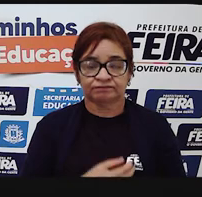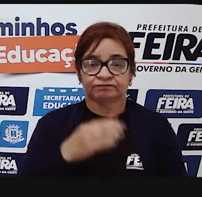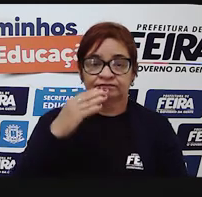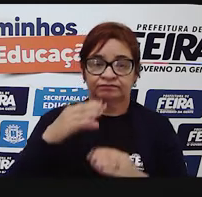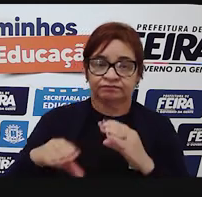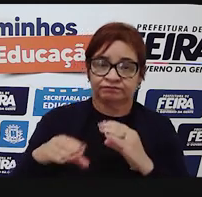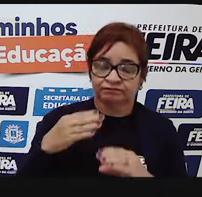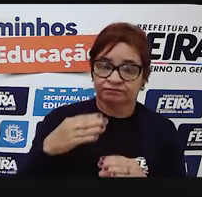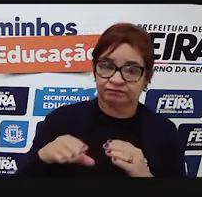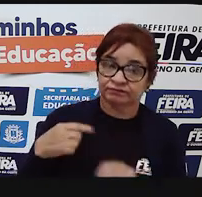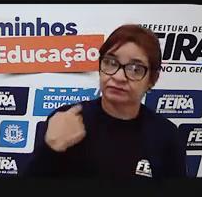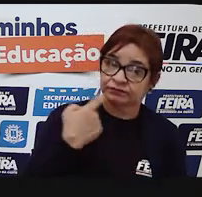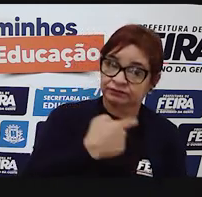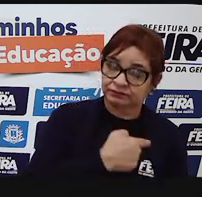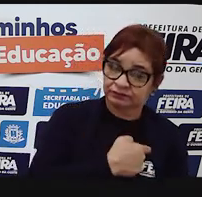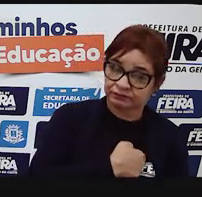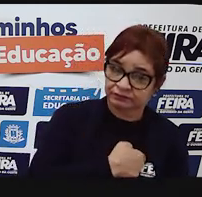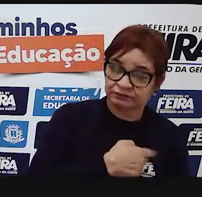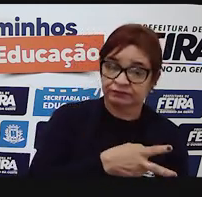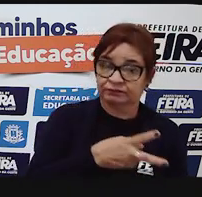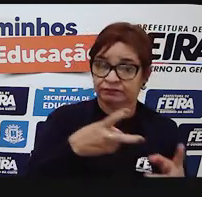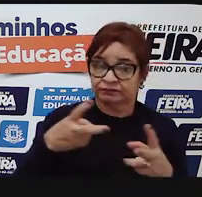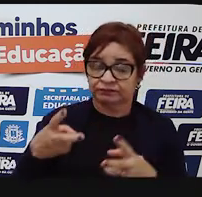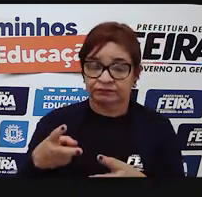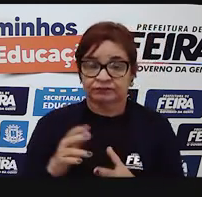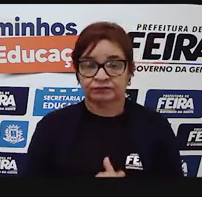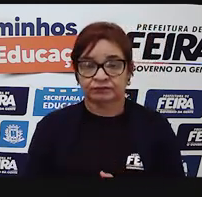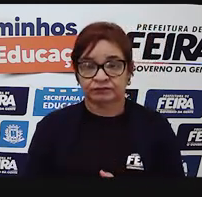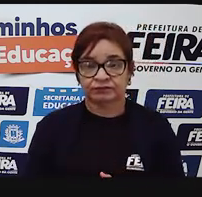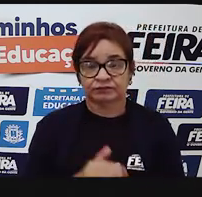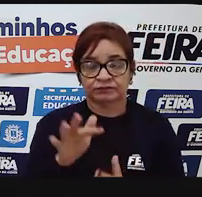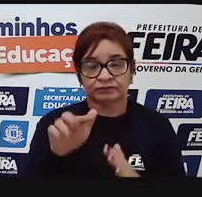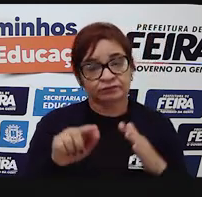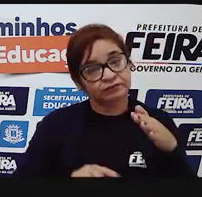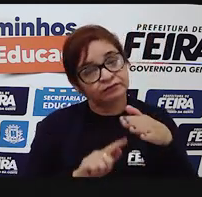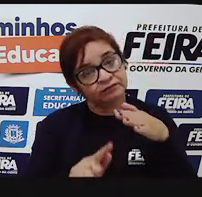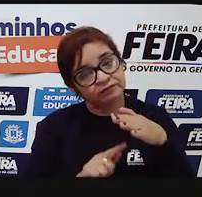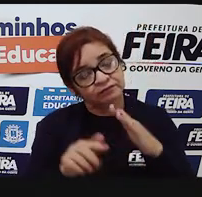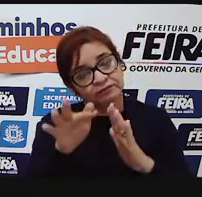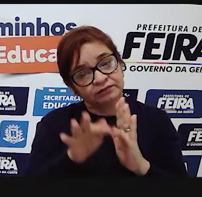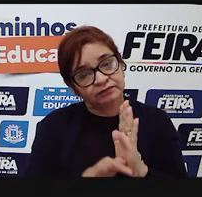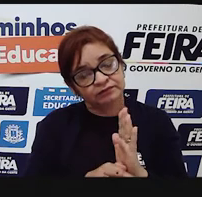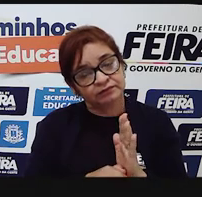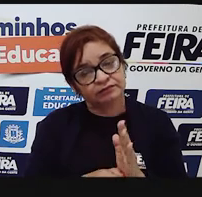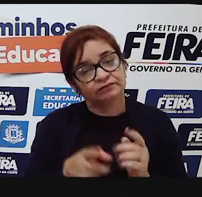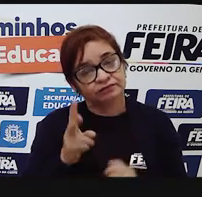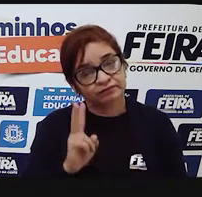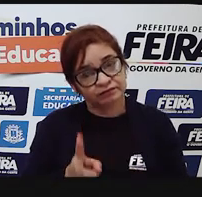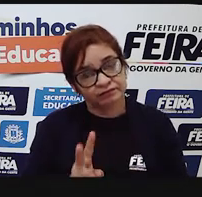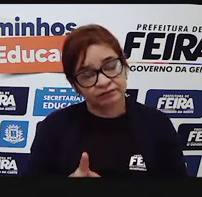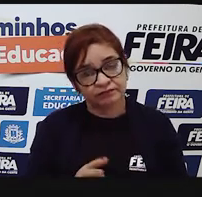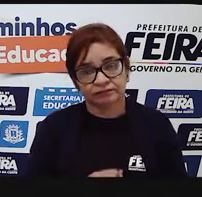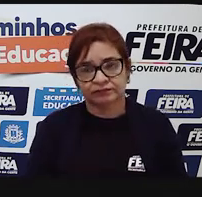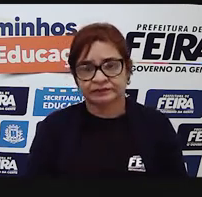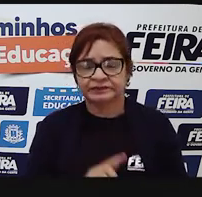comunicação que nós vivenciamos, os gêneros textuais, eles estão presentes. O que é um gênero textual?